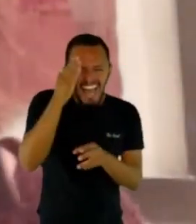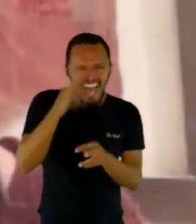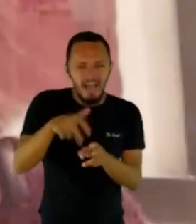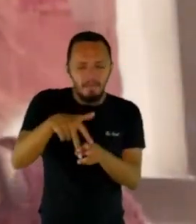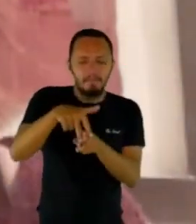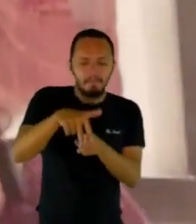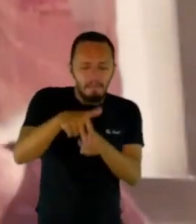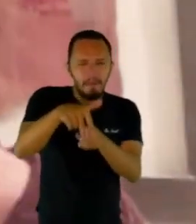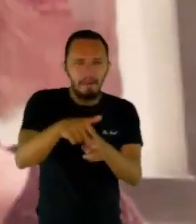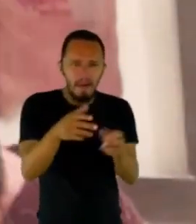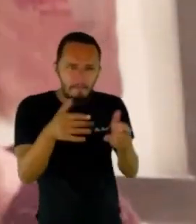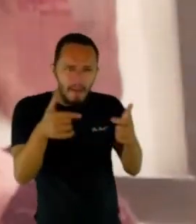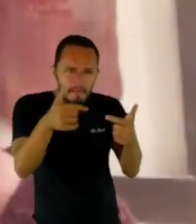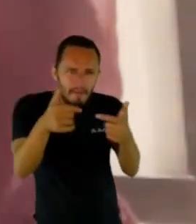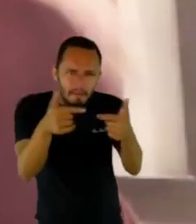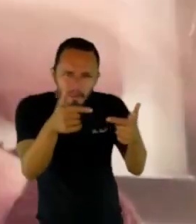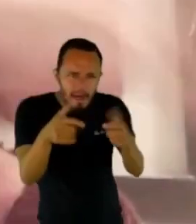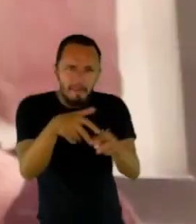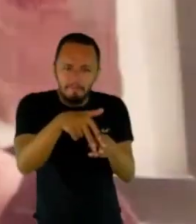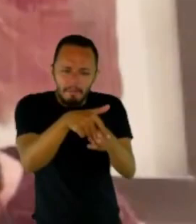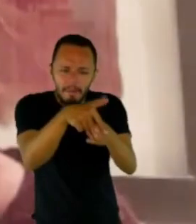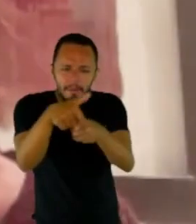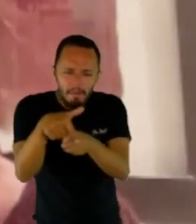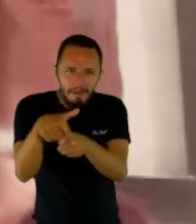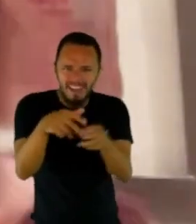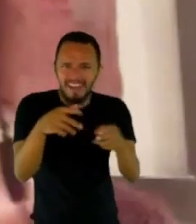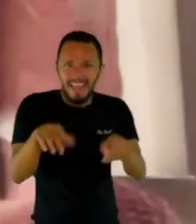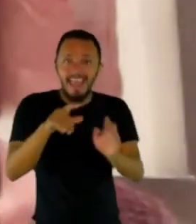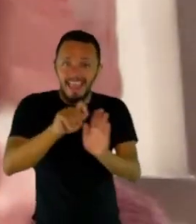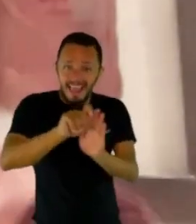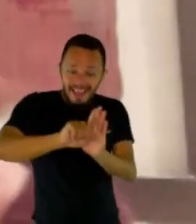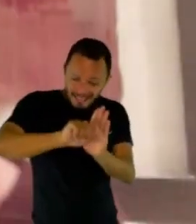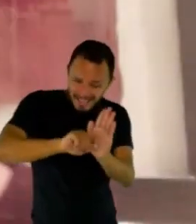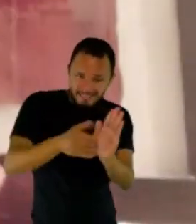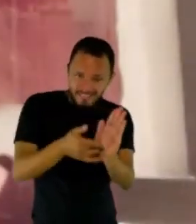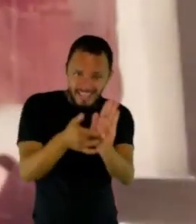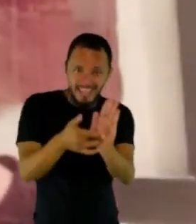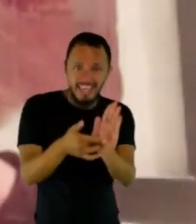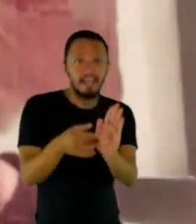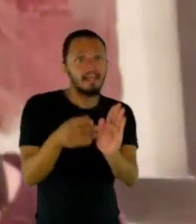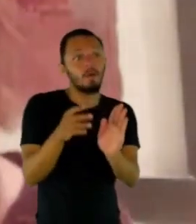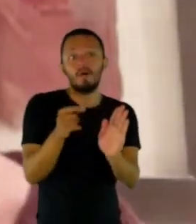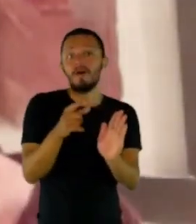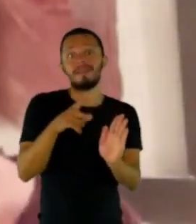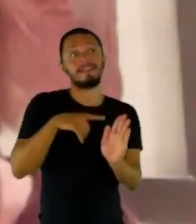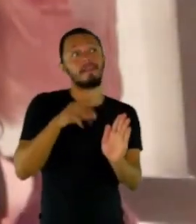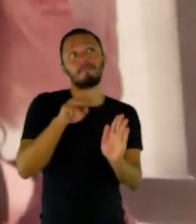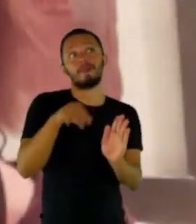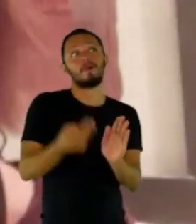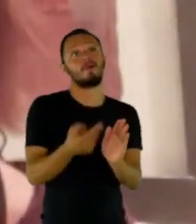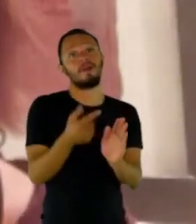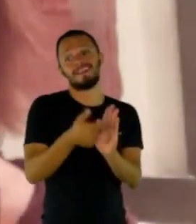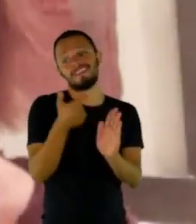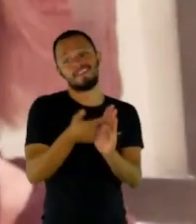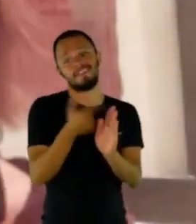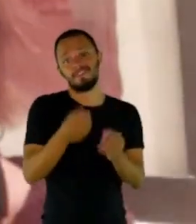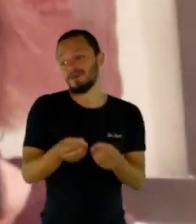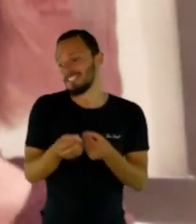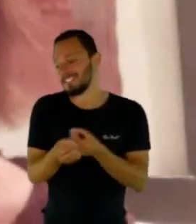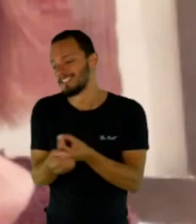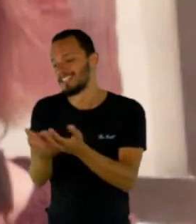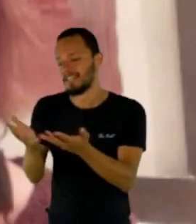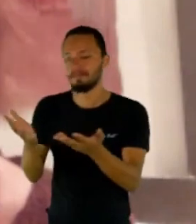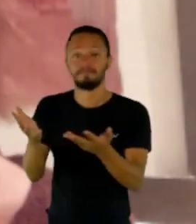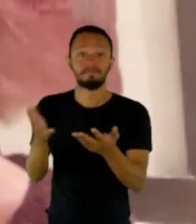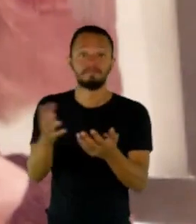pequenininhas que vendiam em bancas. Lá em casa, tinha coleção. Depois que ele faleceu, a teve que doar milhões de livros. E eu tinha uma professora de literatura,